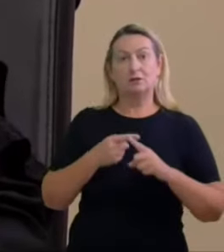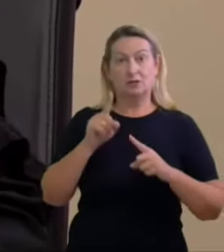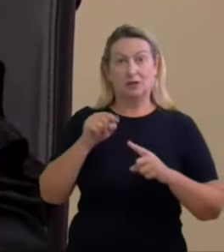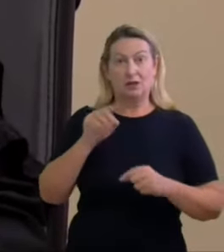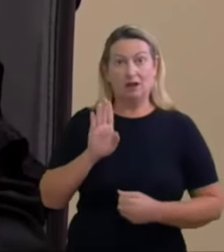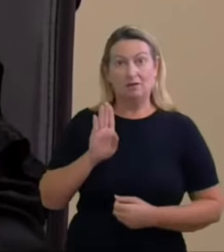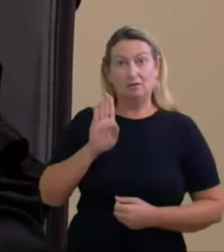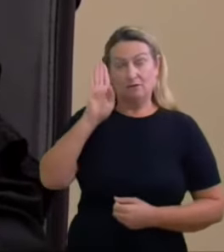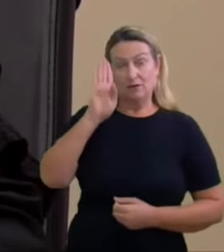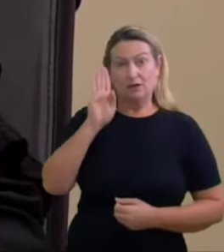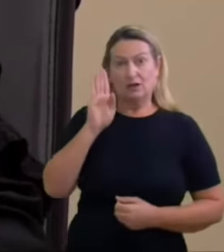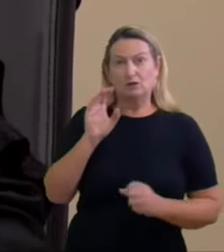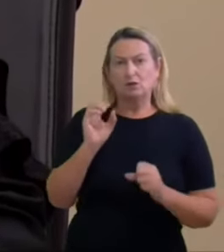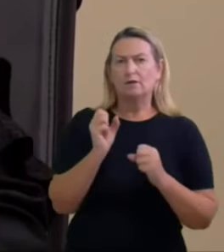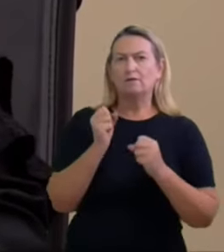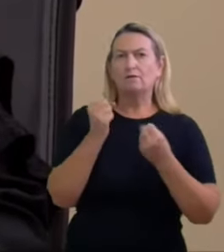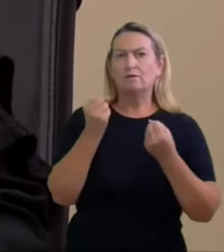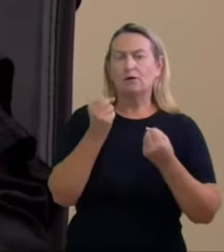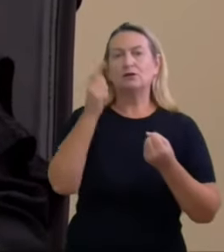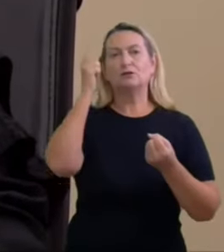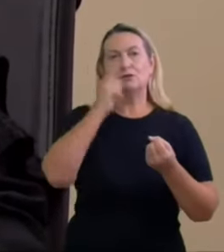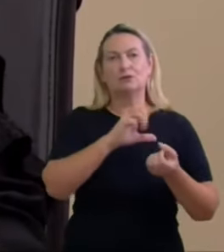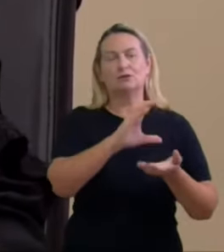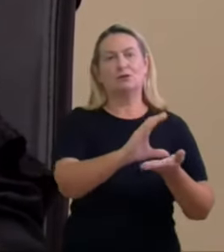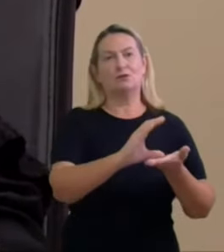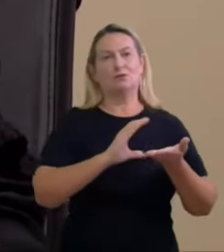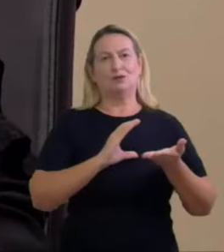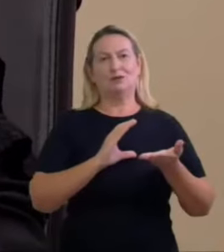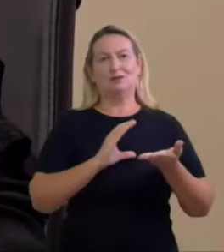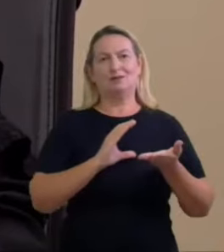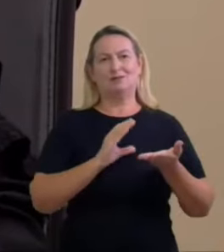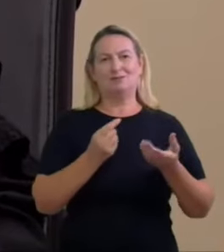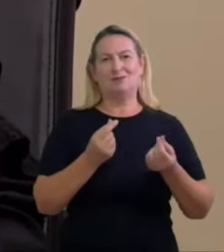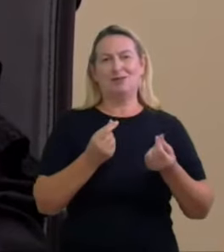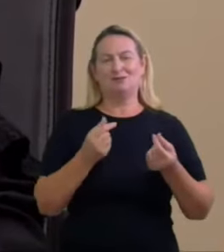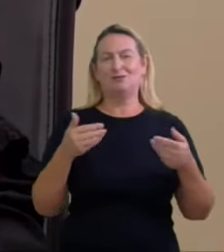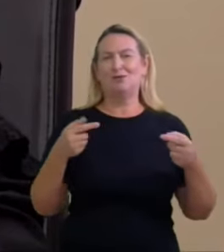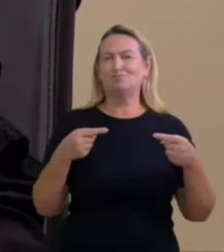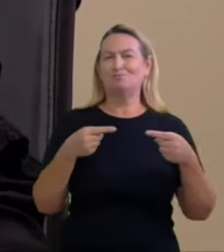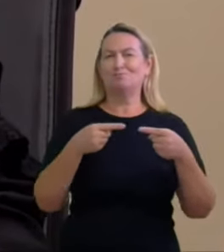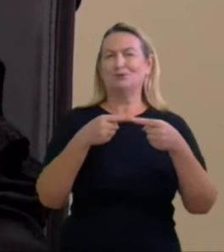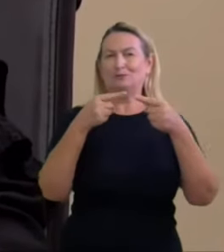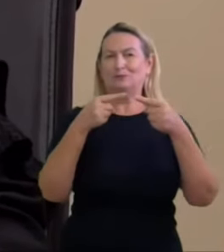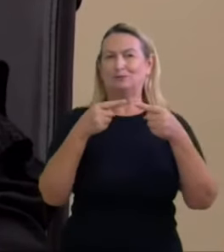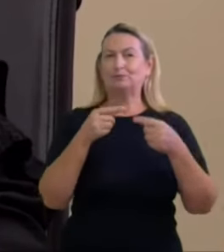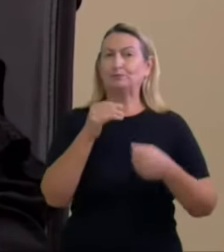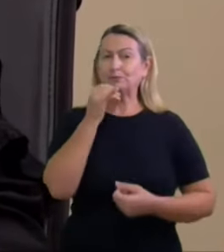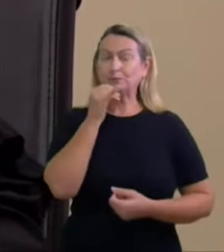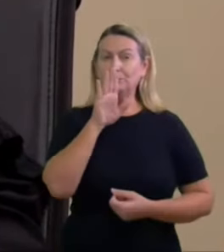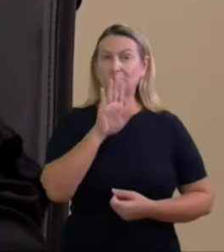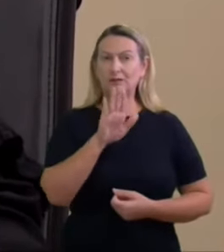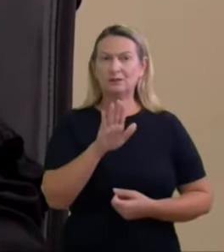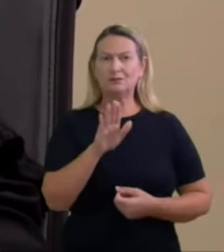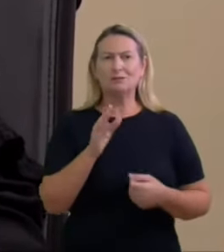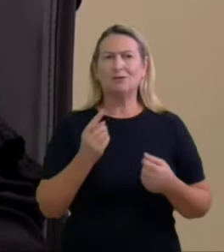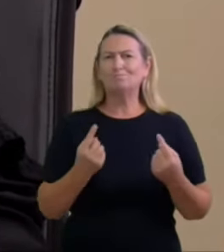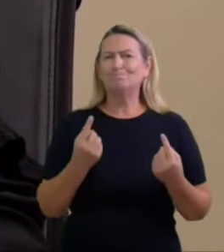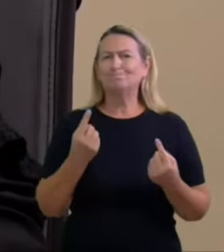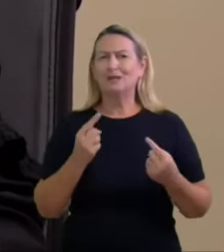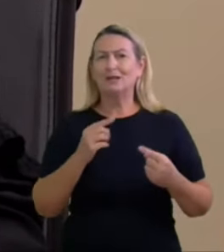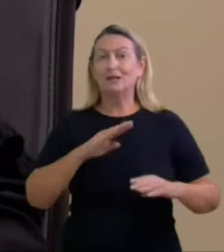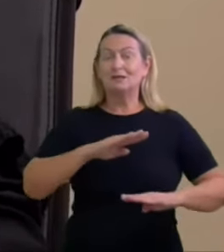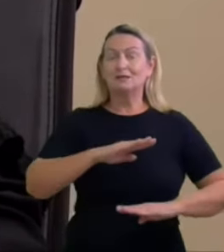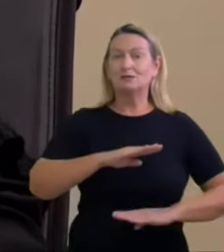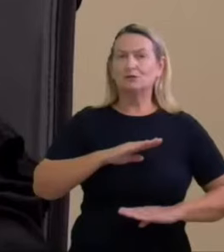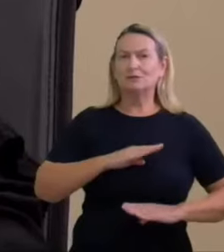captou captou esse financiamento as teorias que tratam da causalidade contemplam fenômenos que truncam a simplística relação